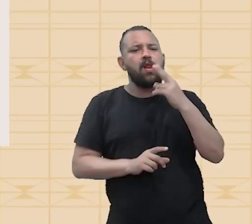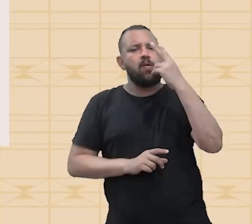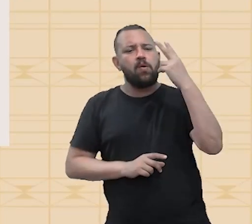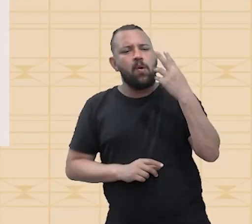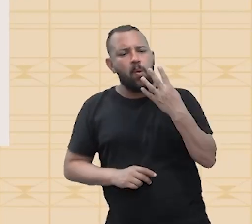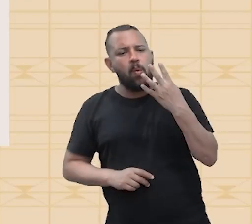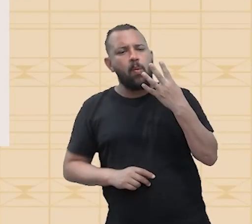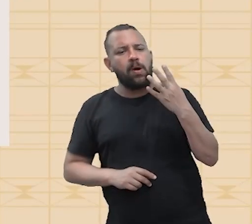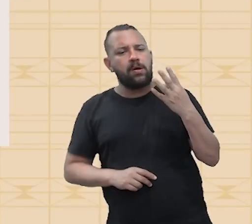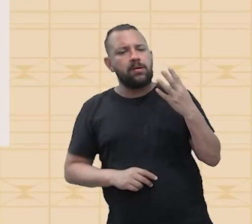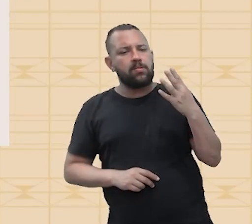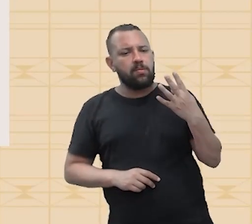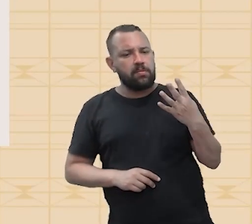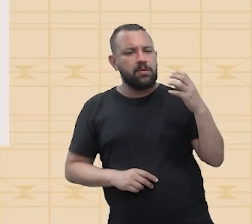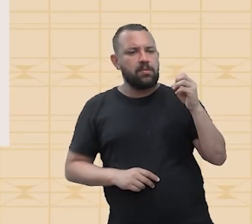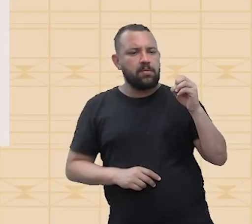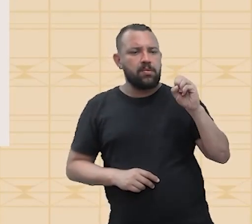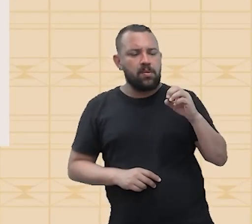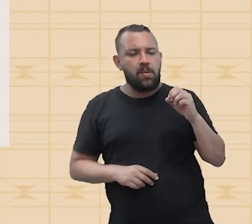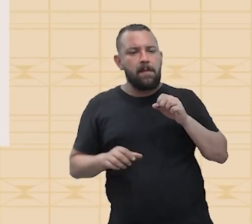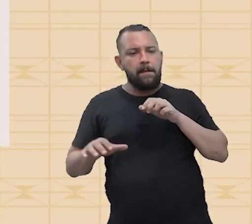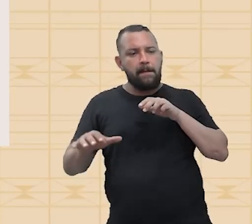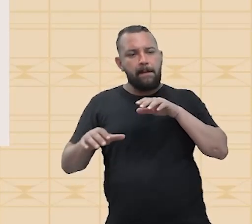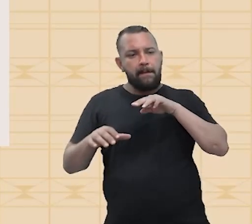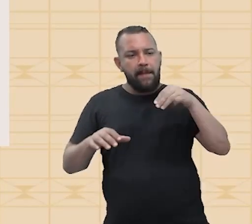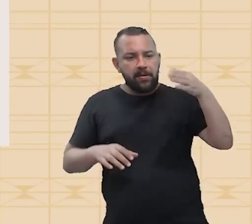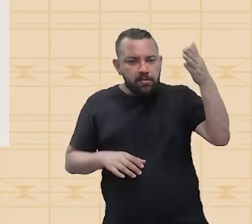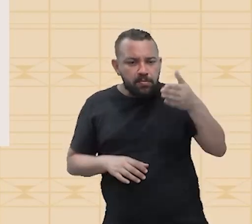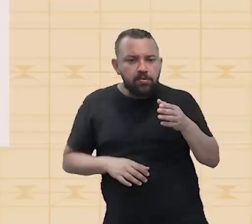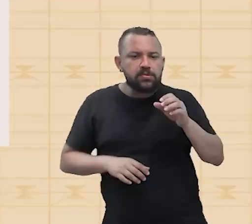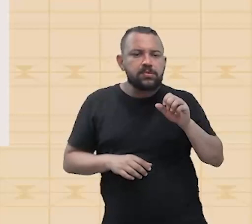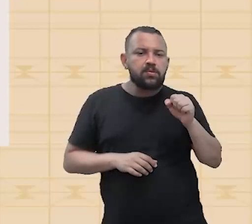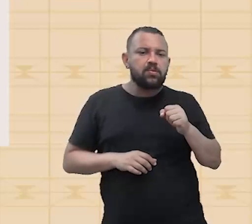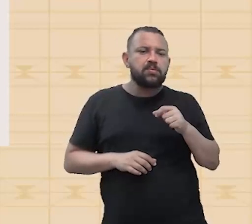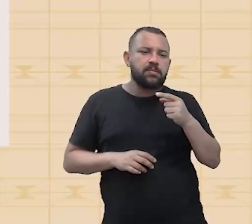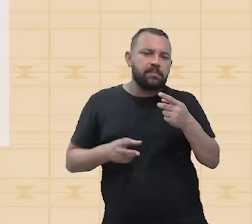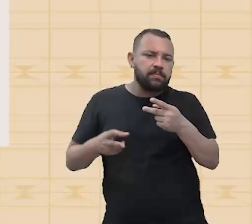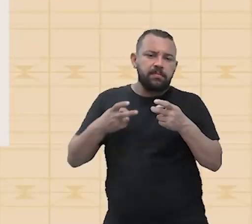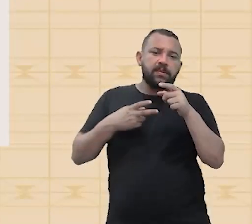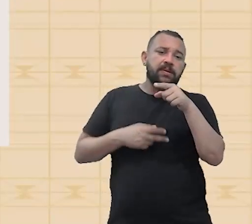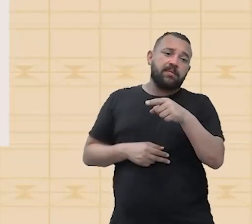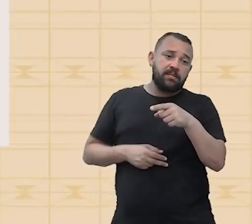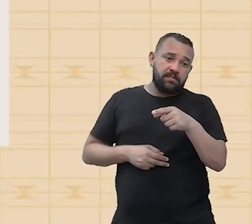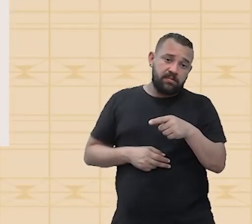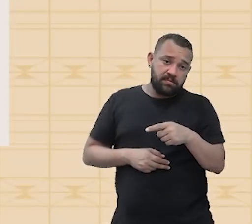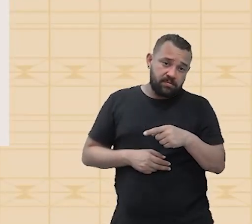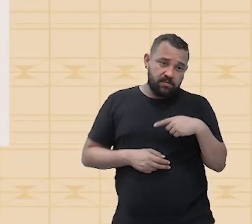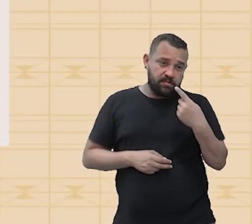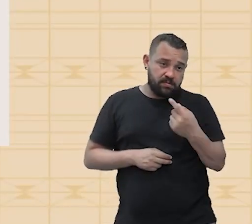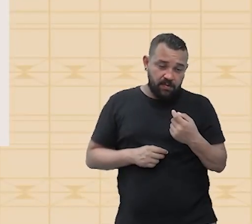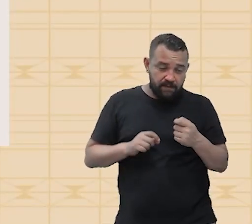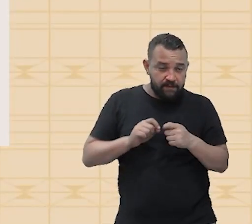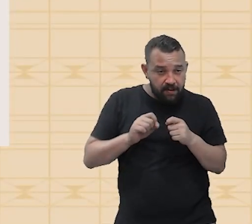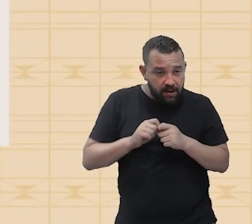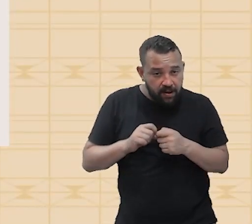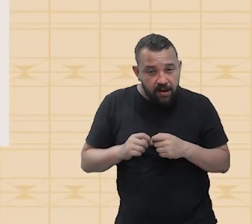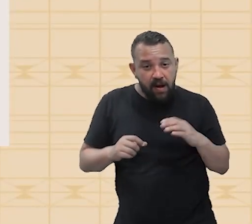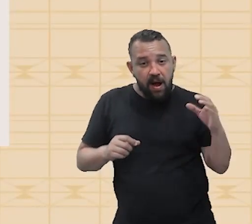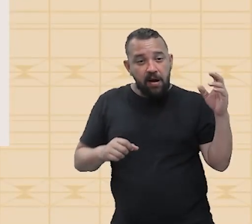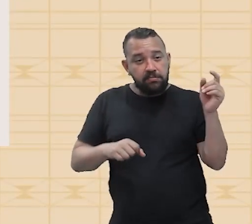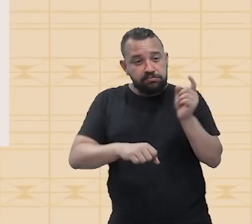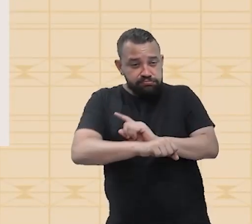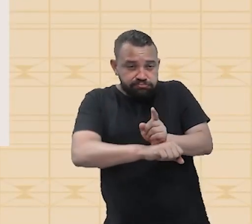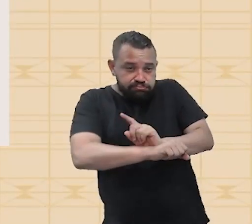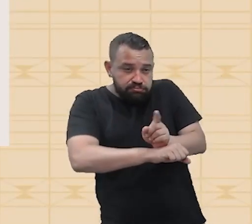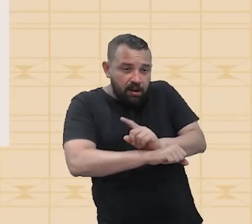.400 metros por segundo. Pois é, Mequetreff. Então, quando a gente fala, então, dessa velocidade, e que